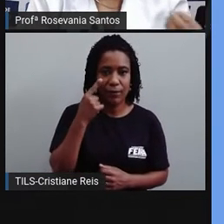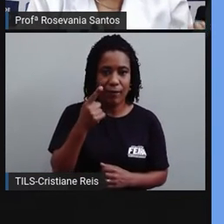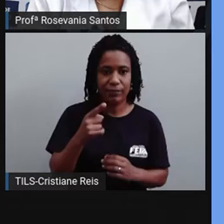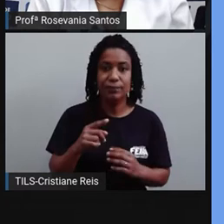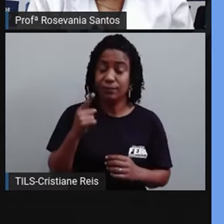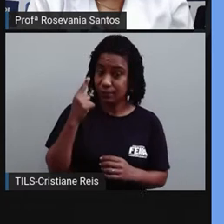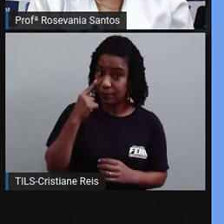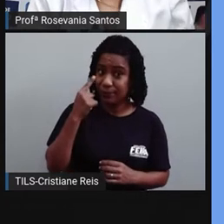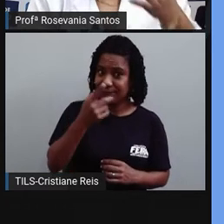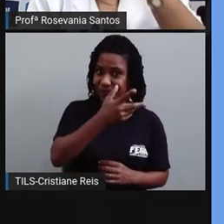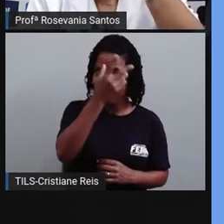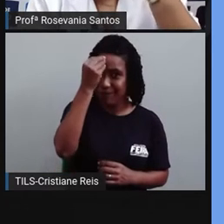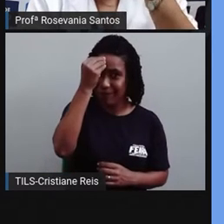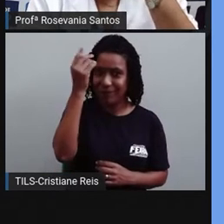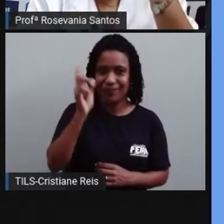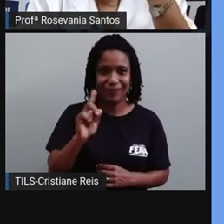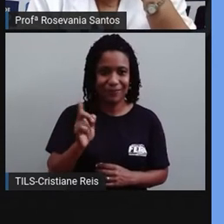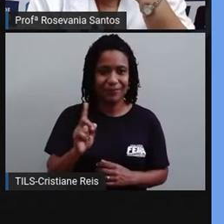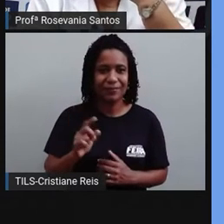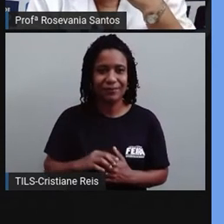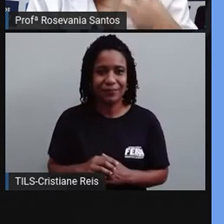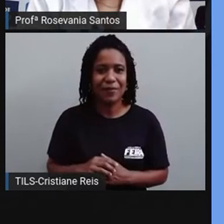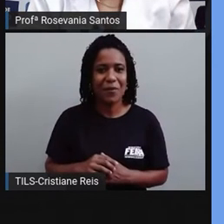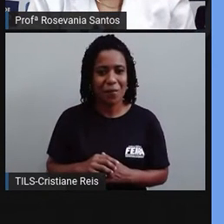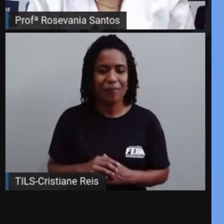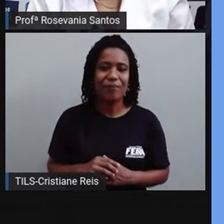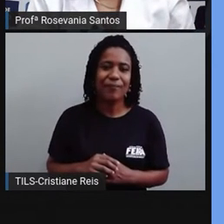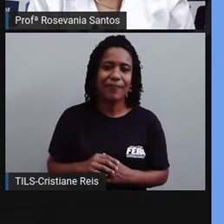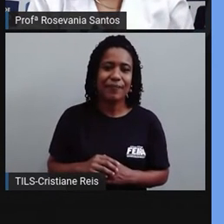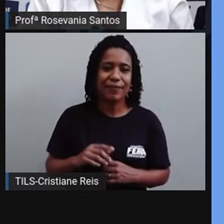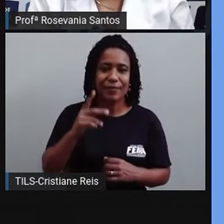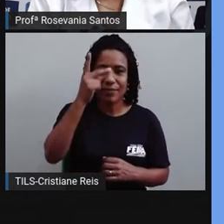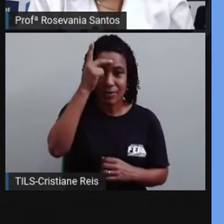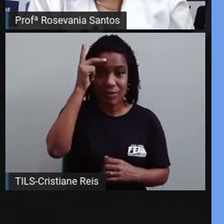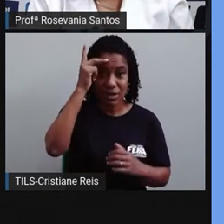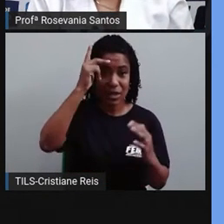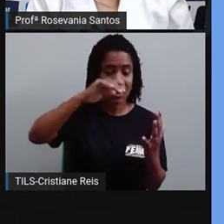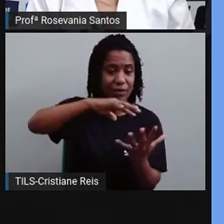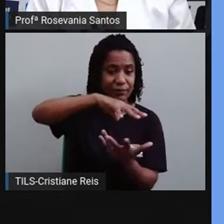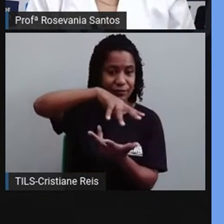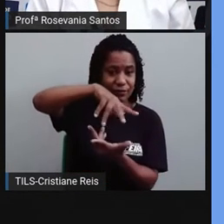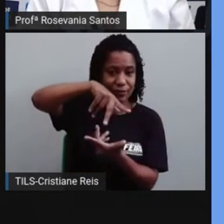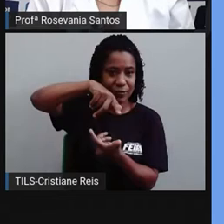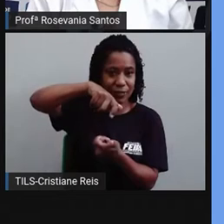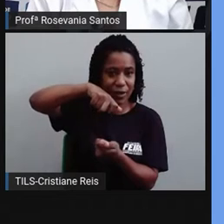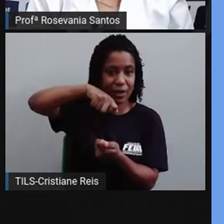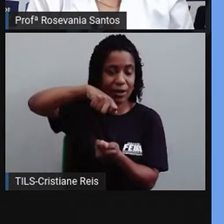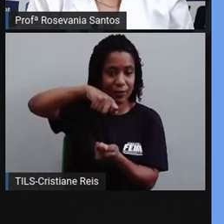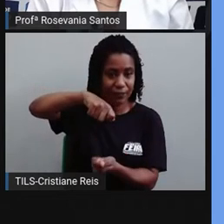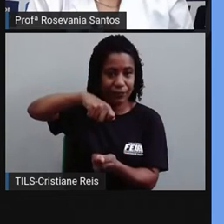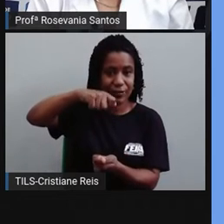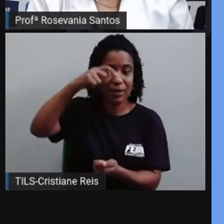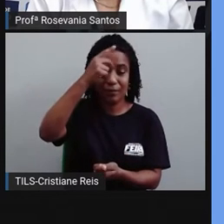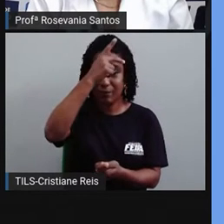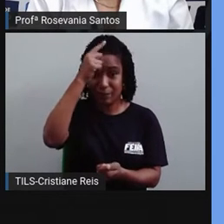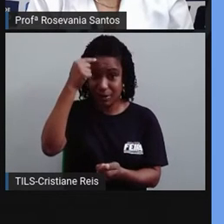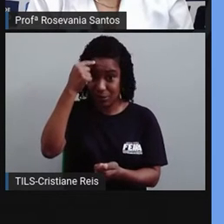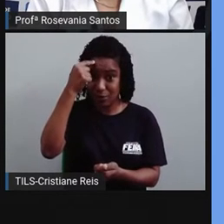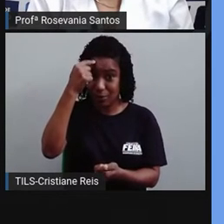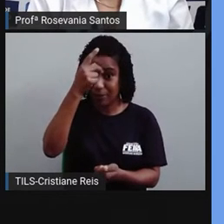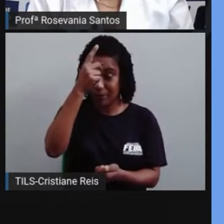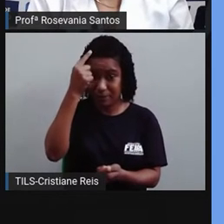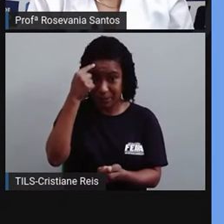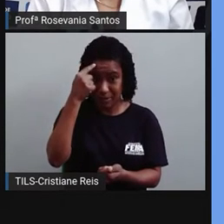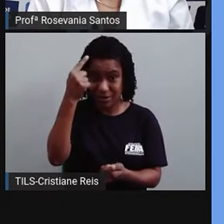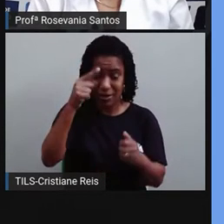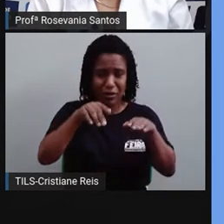não posso deixar de falar. As pessoas, já estava até esquecendo, as pessoas que acreditam que a terra é plana, ela não é plana, gente. Ela